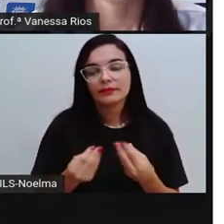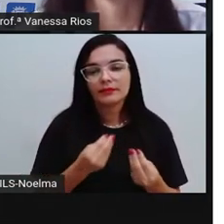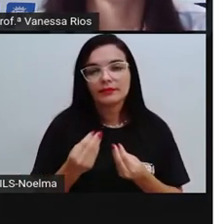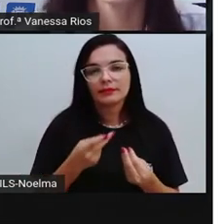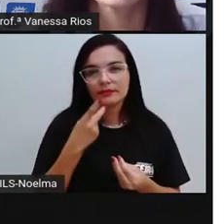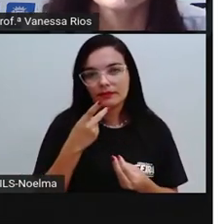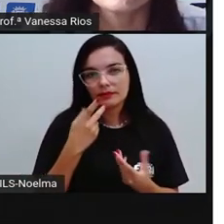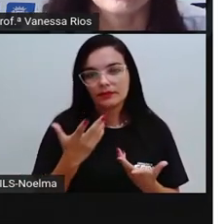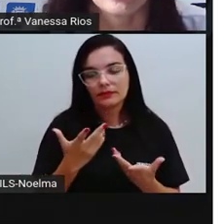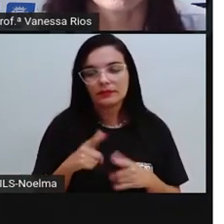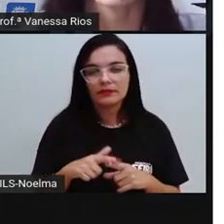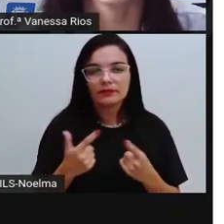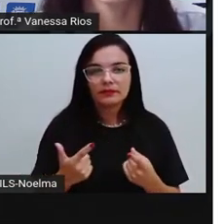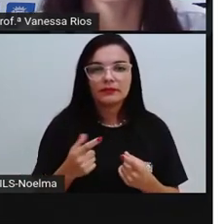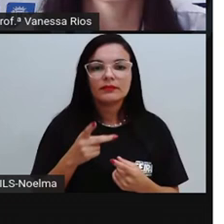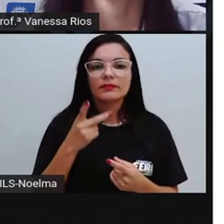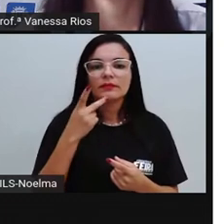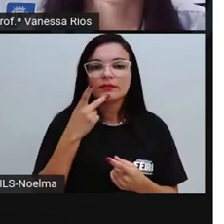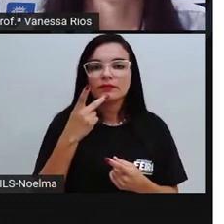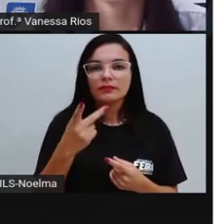ó. Sabiá.